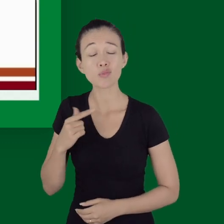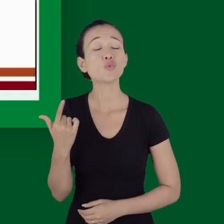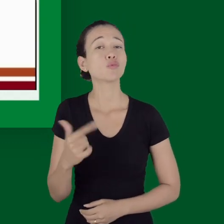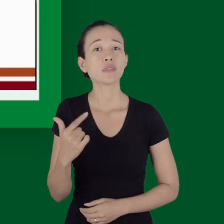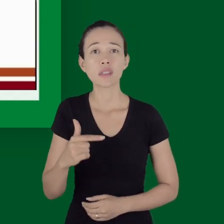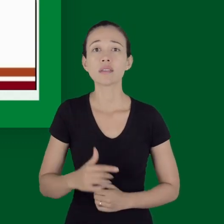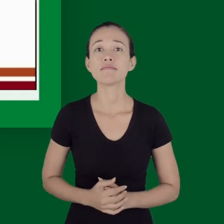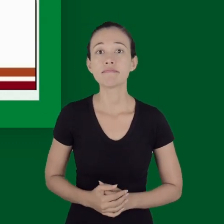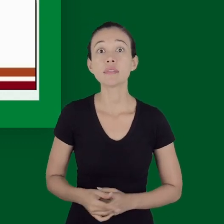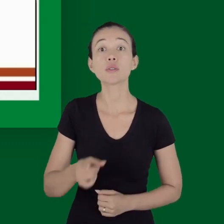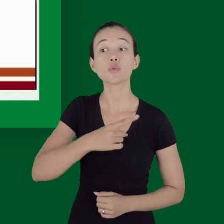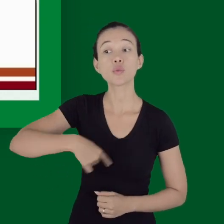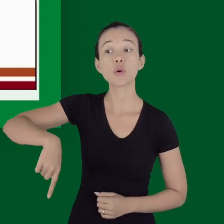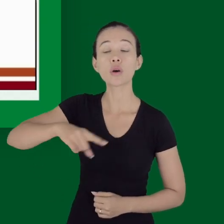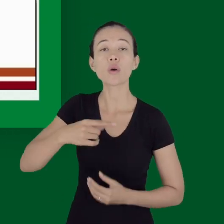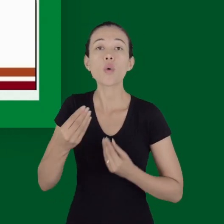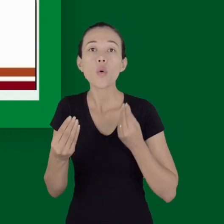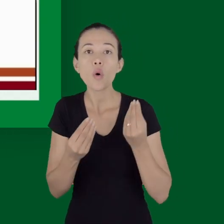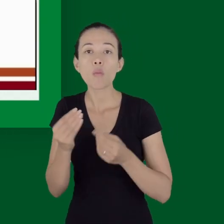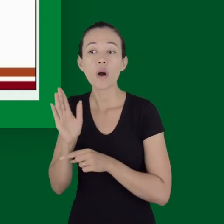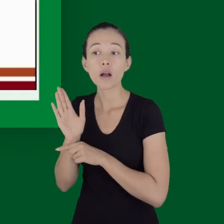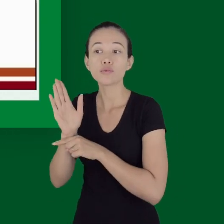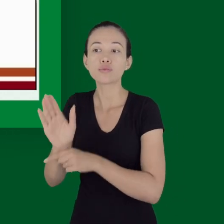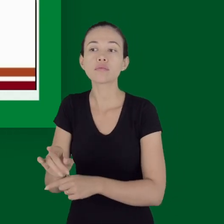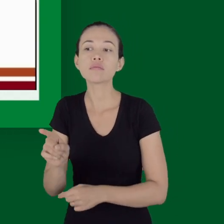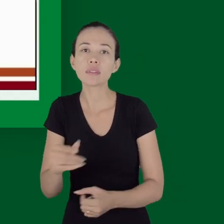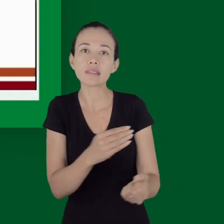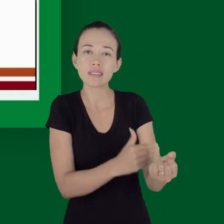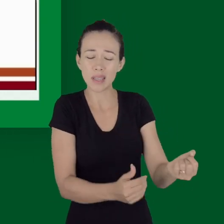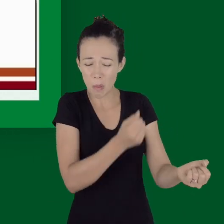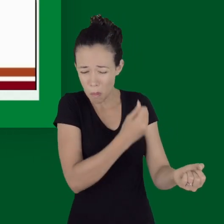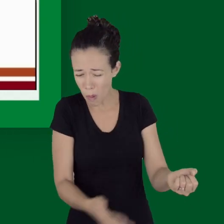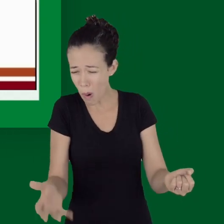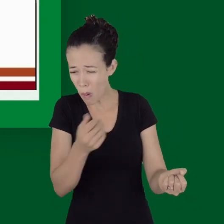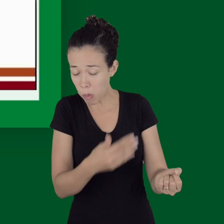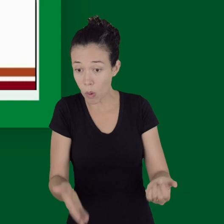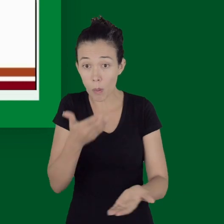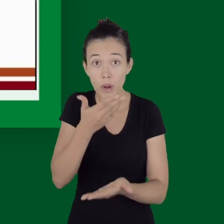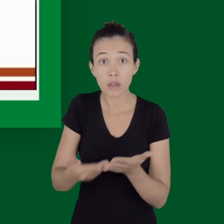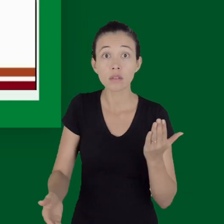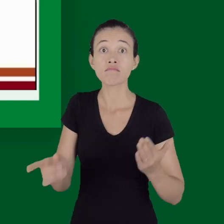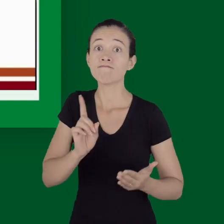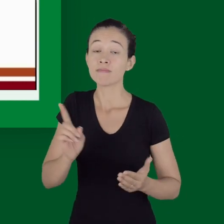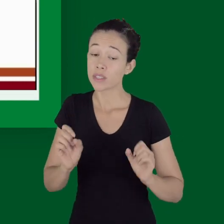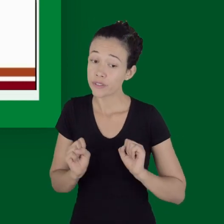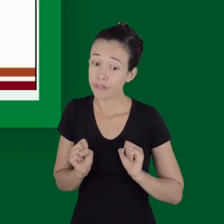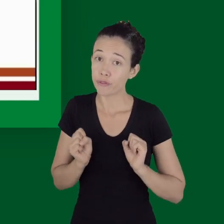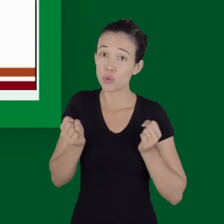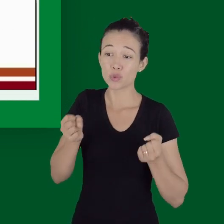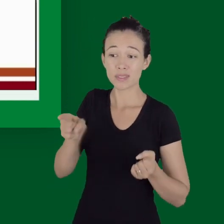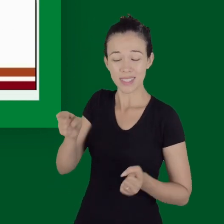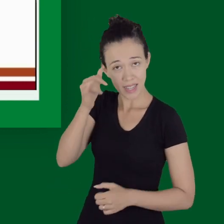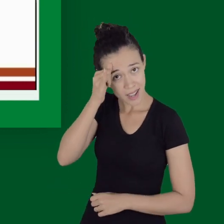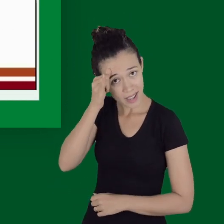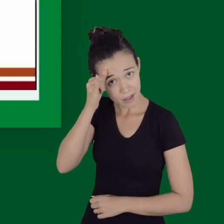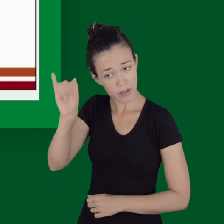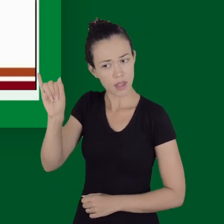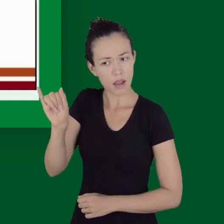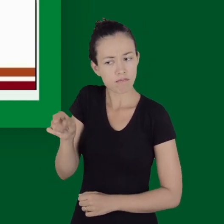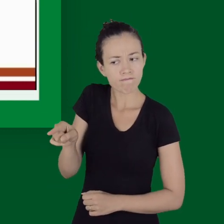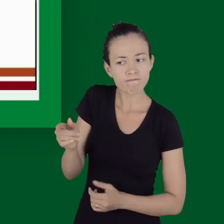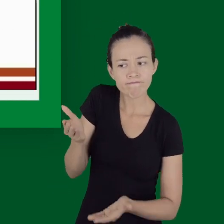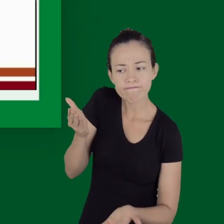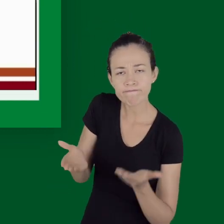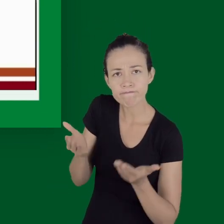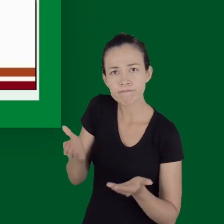para o controle da perda sanguínea externa. Já que a gente não vai conseguir repor, a gente tem que fazer o maior esforço